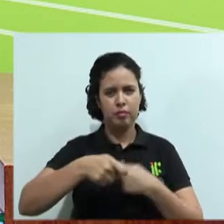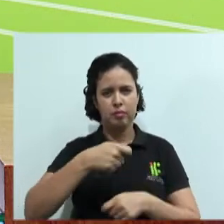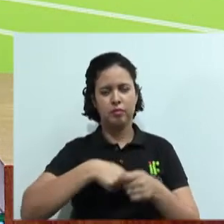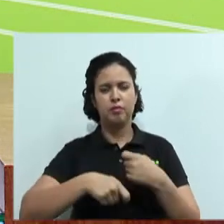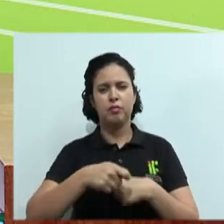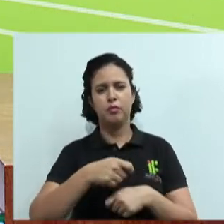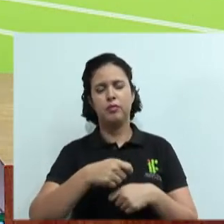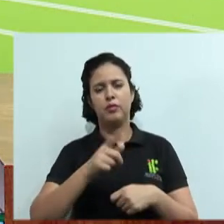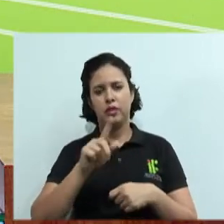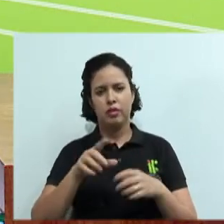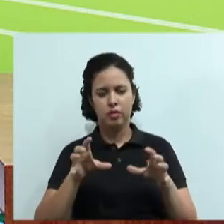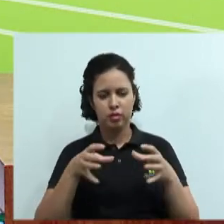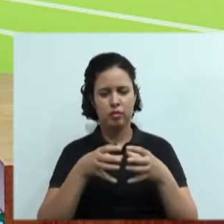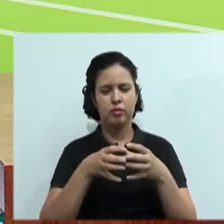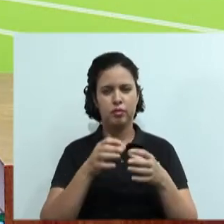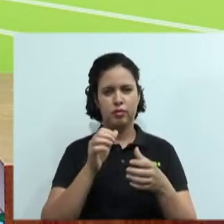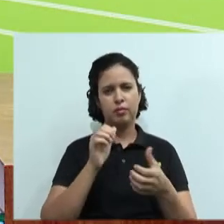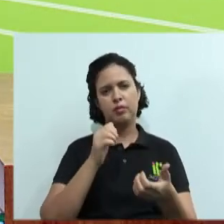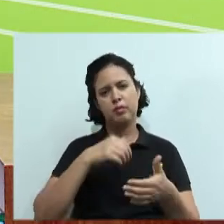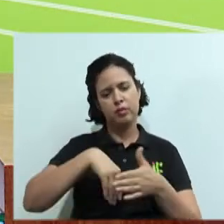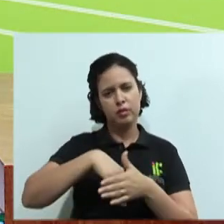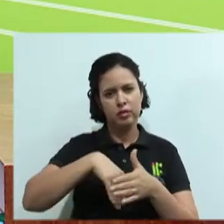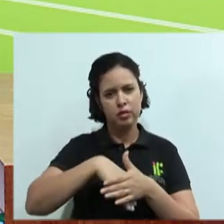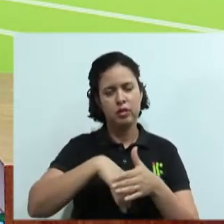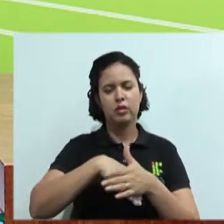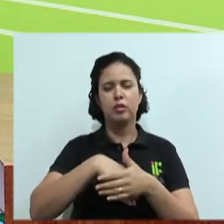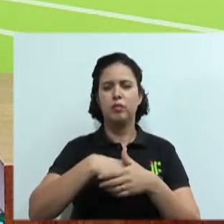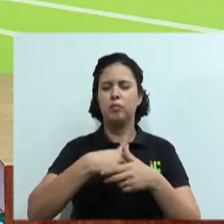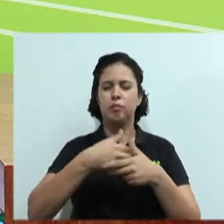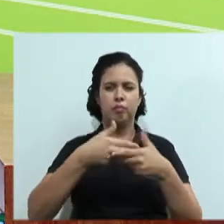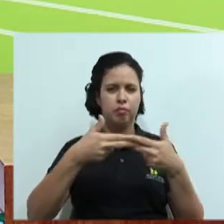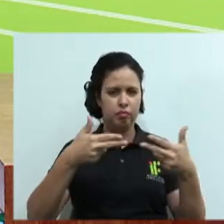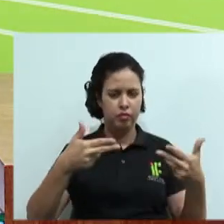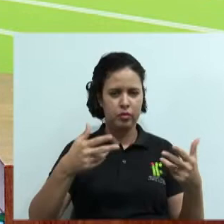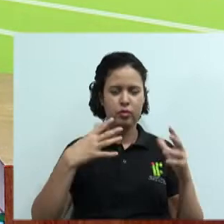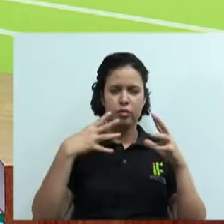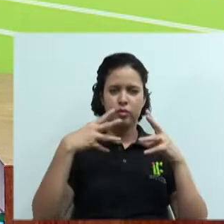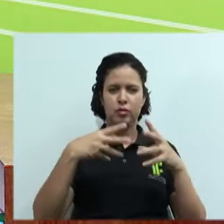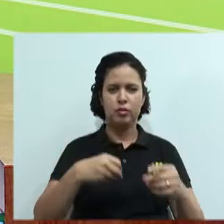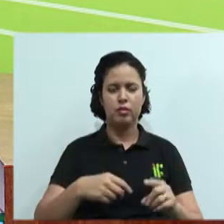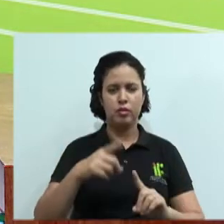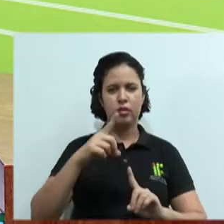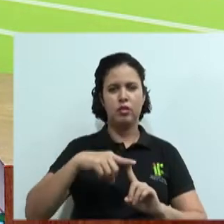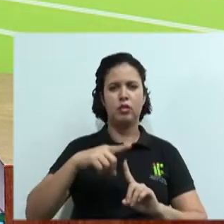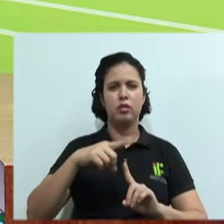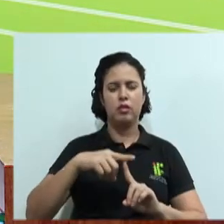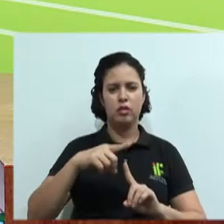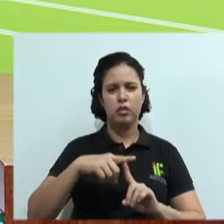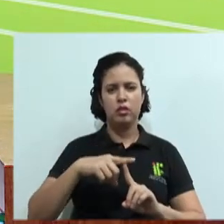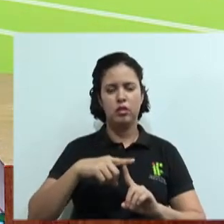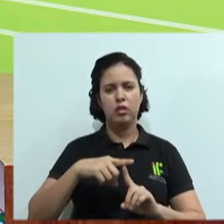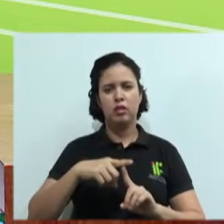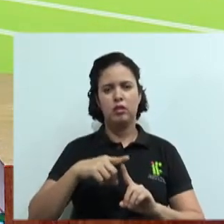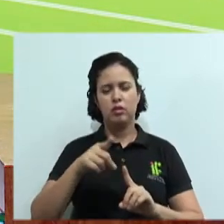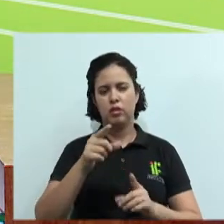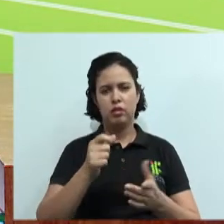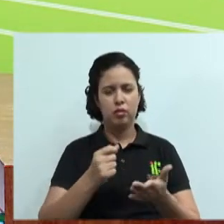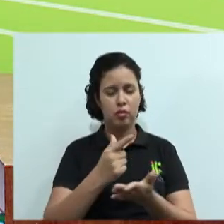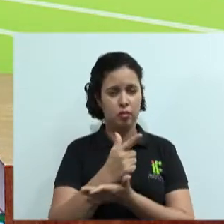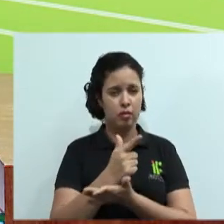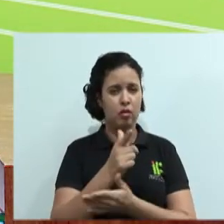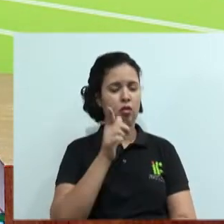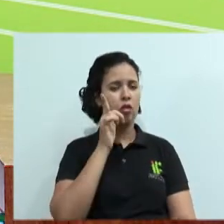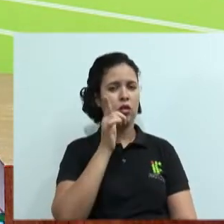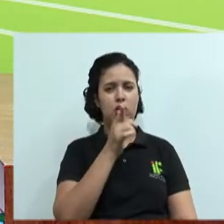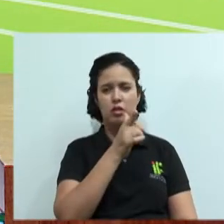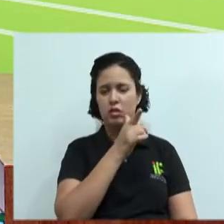futebol, nas negociações de tudo quanto é tipo de coisa, até se você for comprar uma salteia na cantina da sua escola, se você